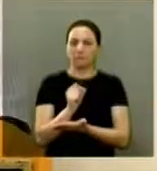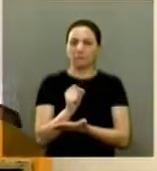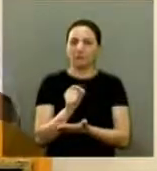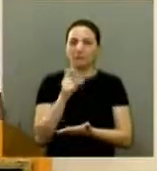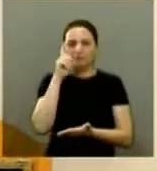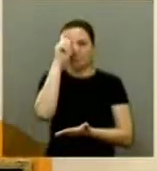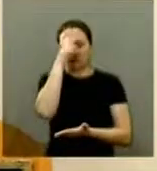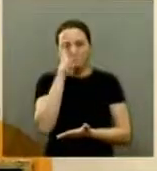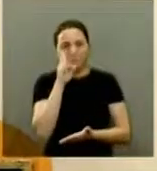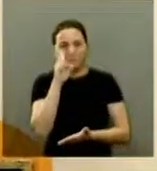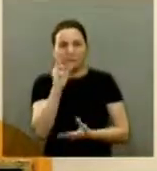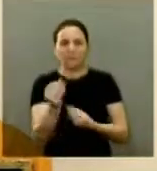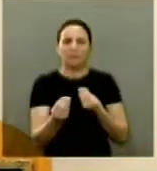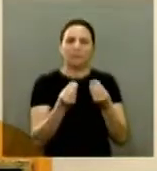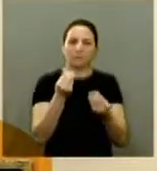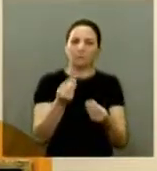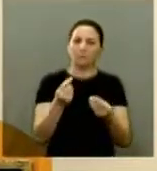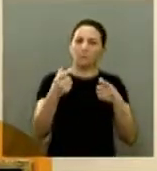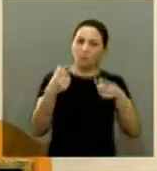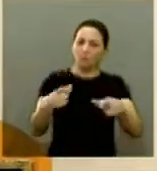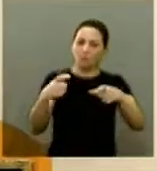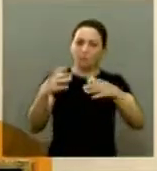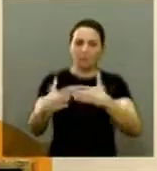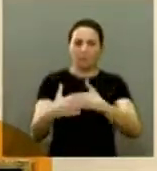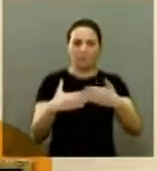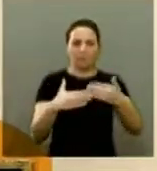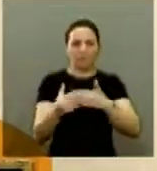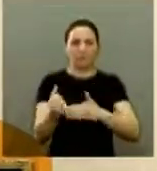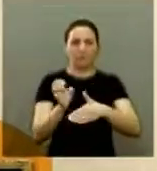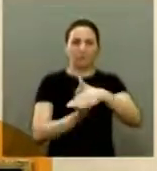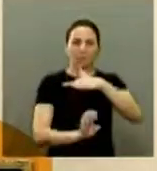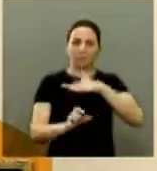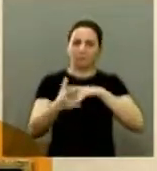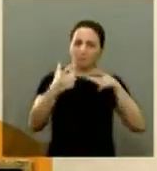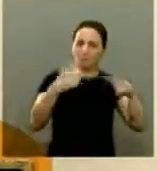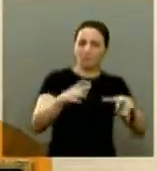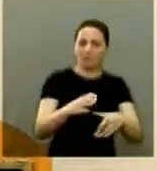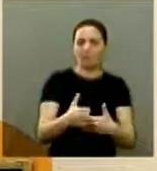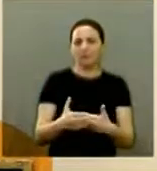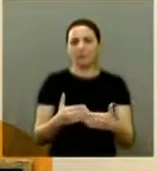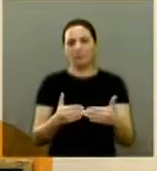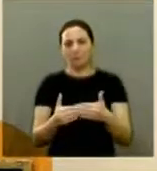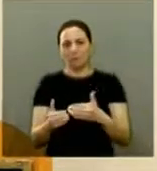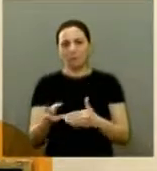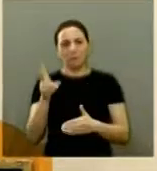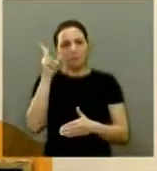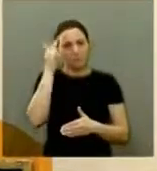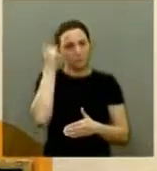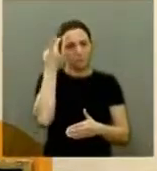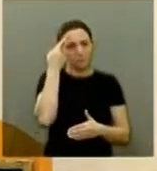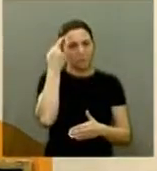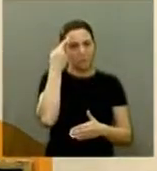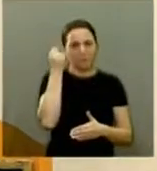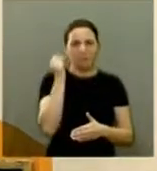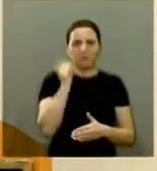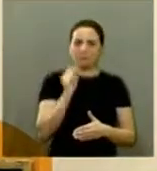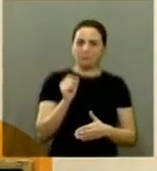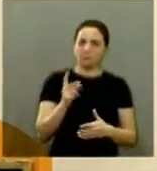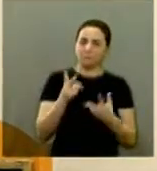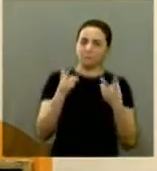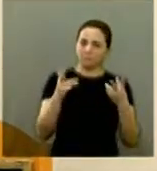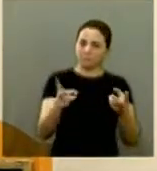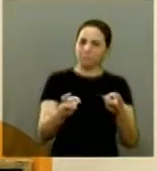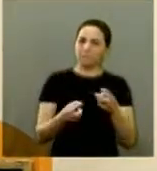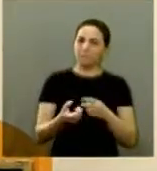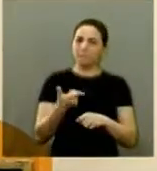porque em qualquer lugar se você faz isso numa empresa num lugar normalmente quando você detecta um problema a